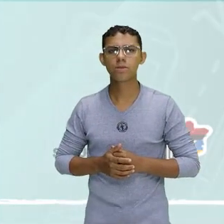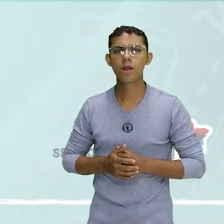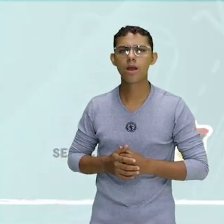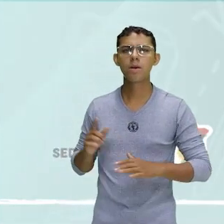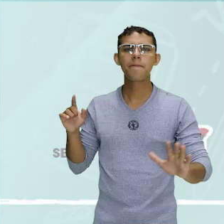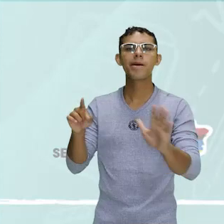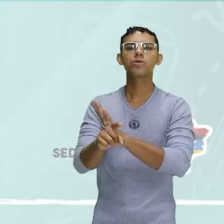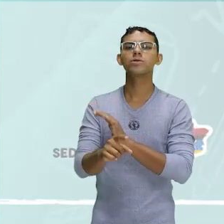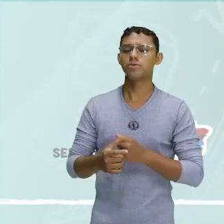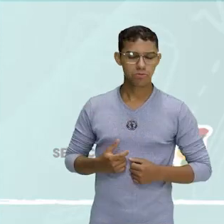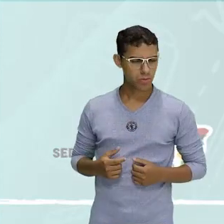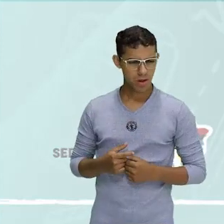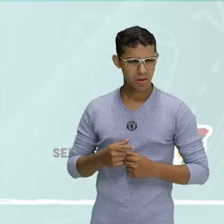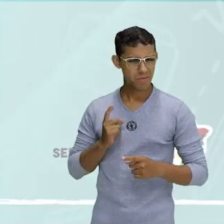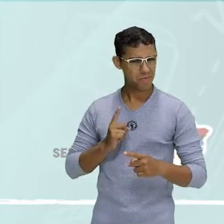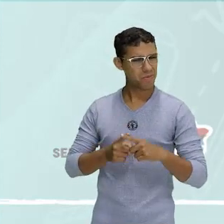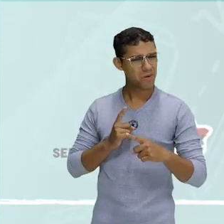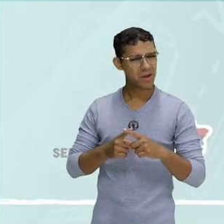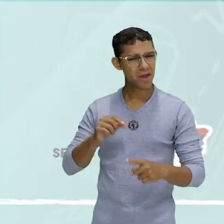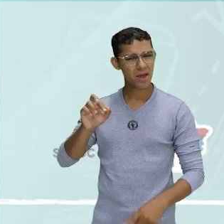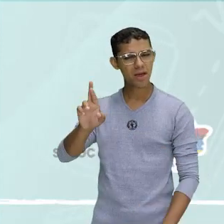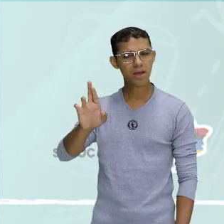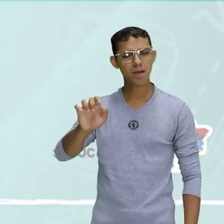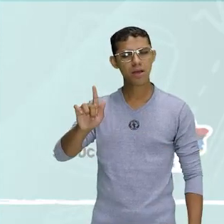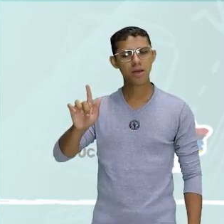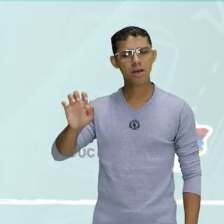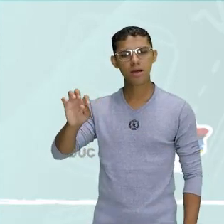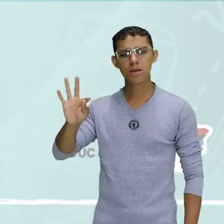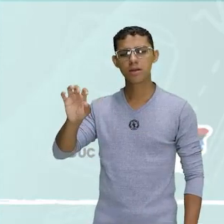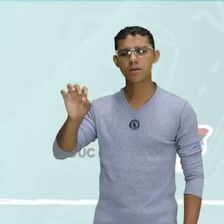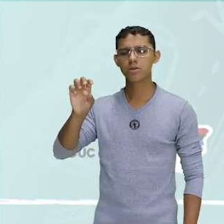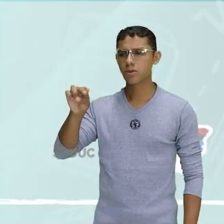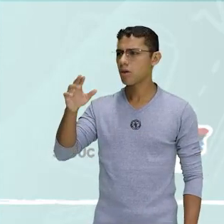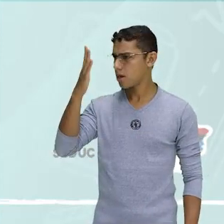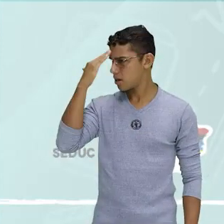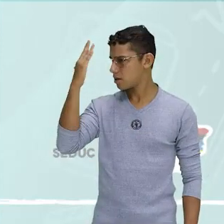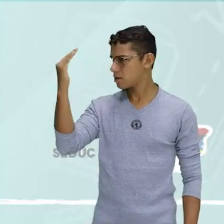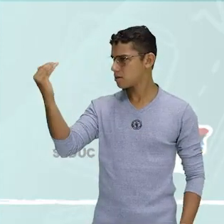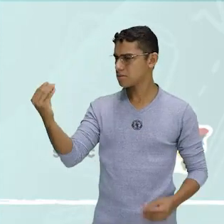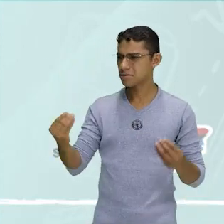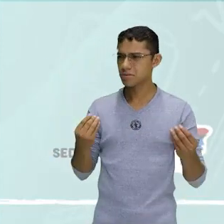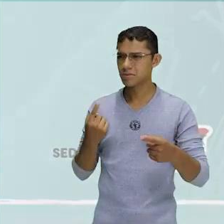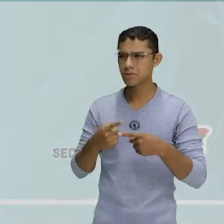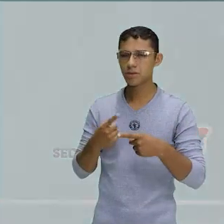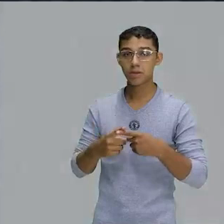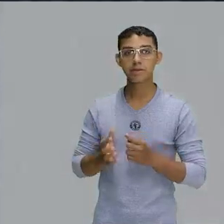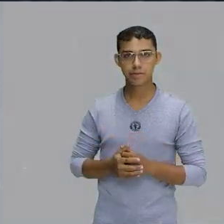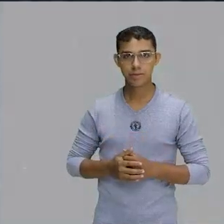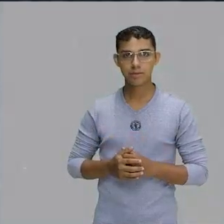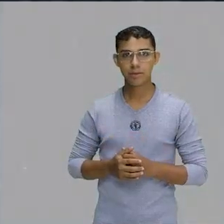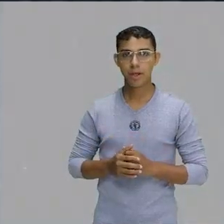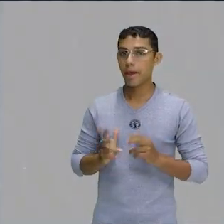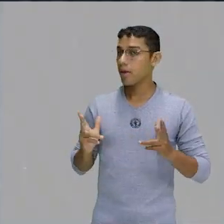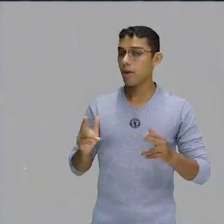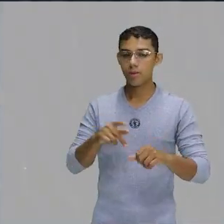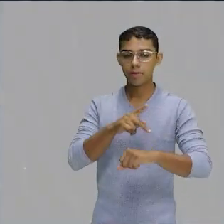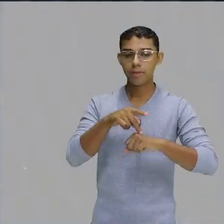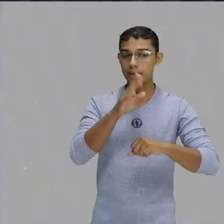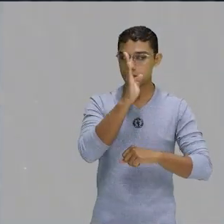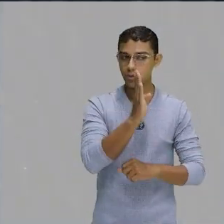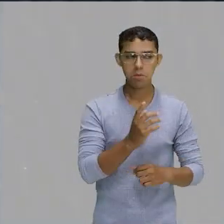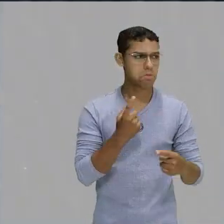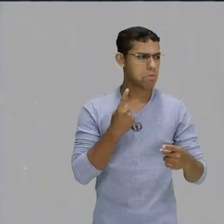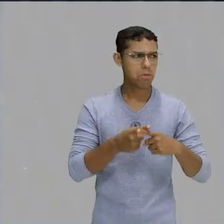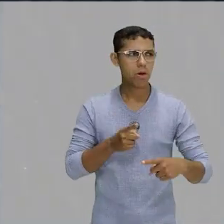por que o reggaeton é tão popular? Nossa, é a mesma coisa que perguntar para vocês aqui, por que o funk é tão popular,